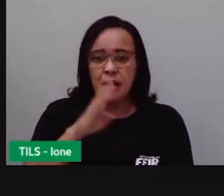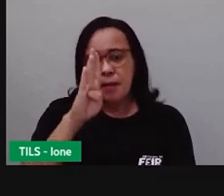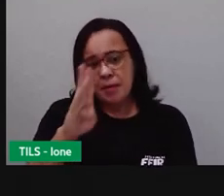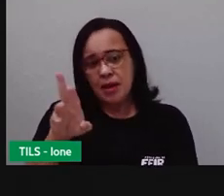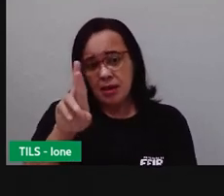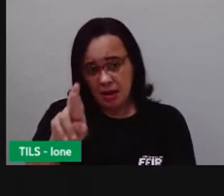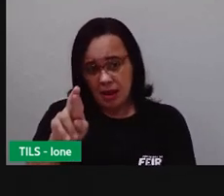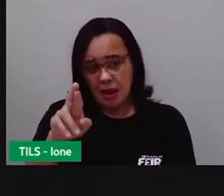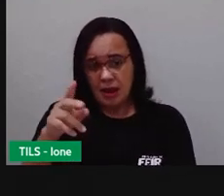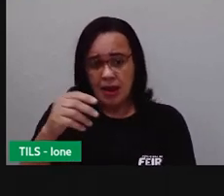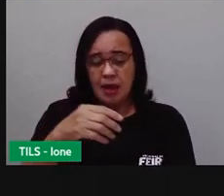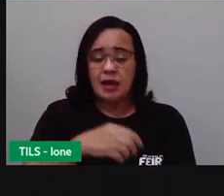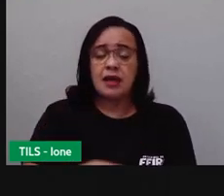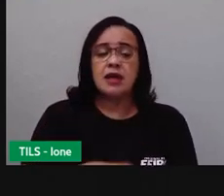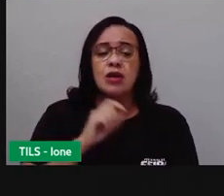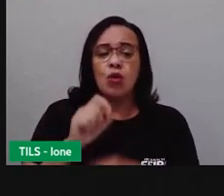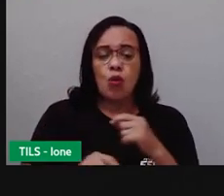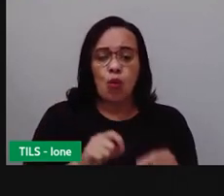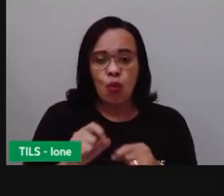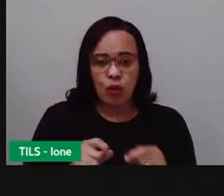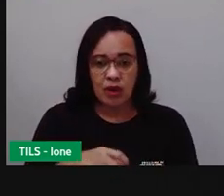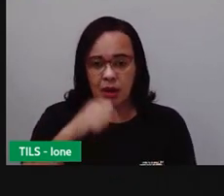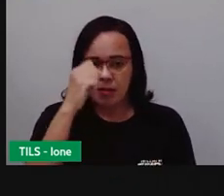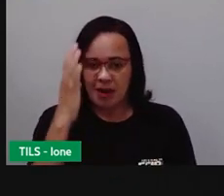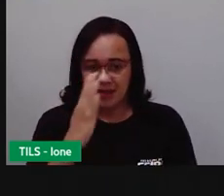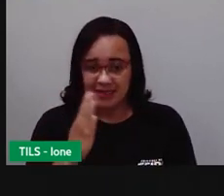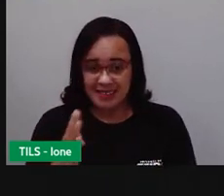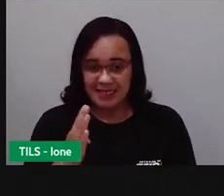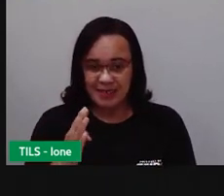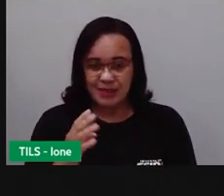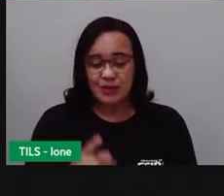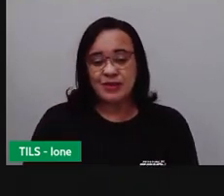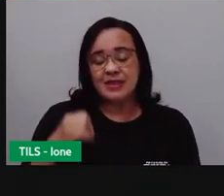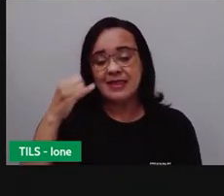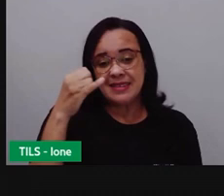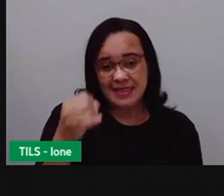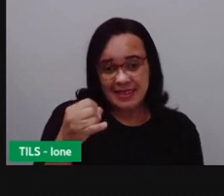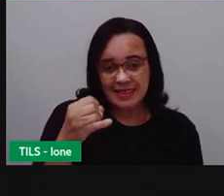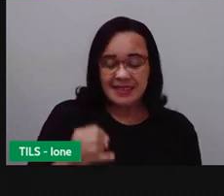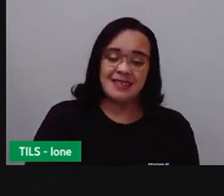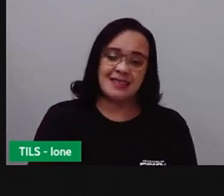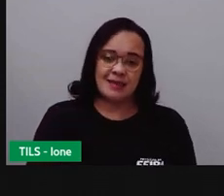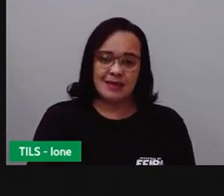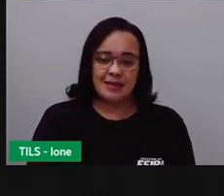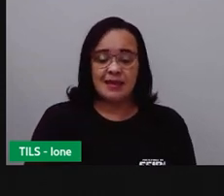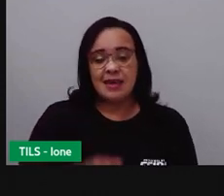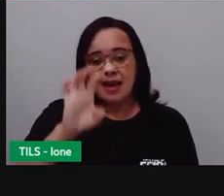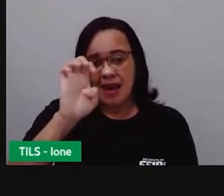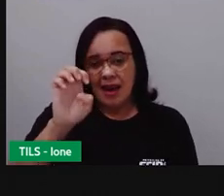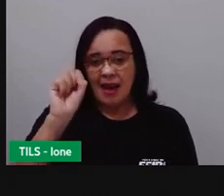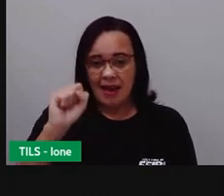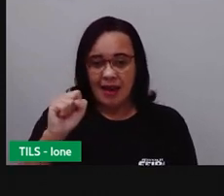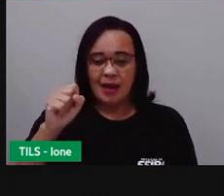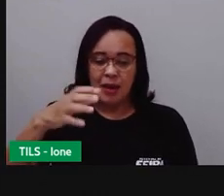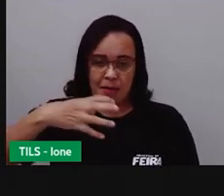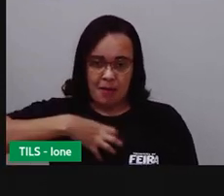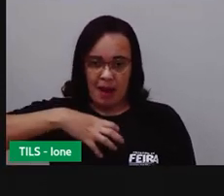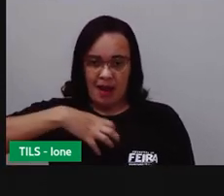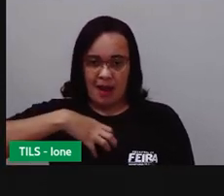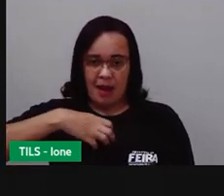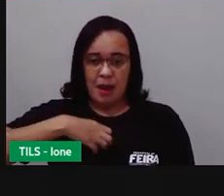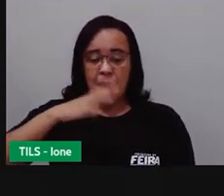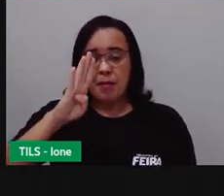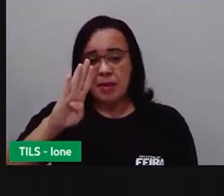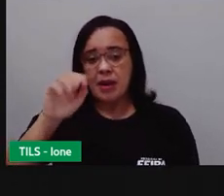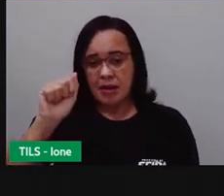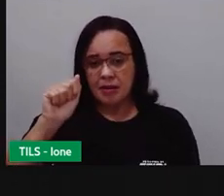Se ela é estadual, eu vou usar o quê? A sigla do estado. No nosso caso aqui, que é Bahia, a vai usar o quê? BA.